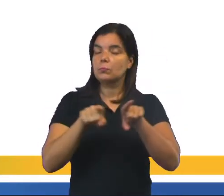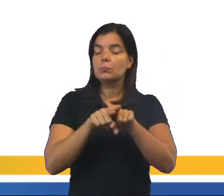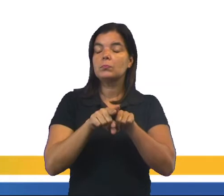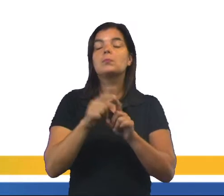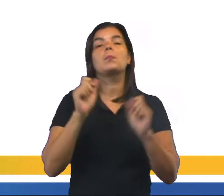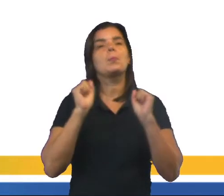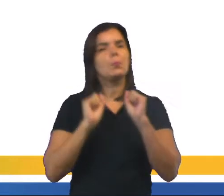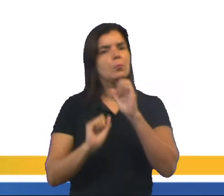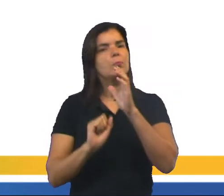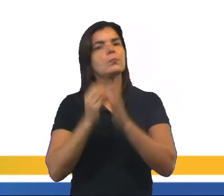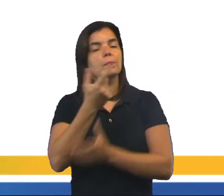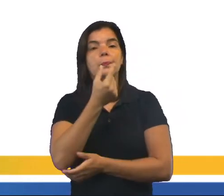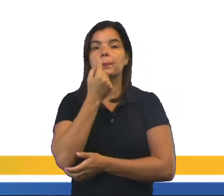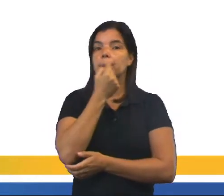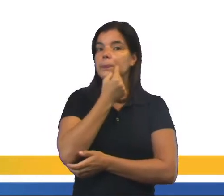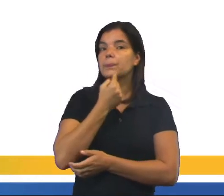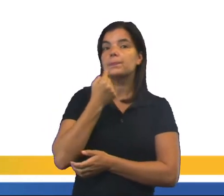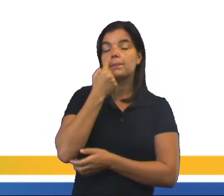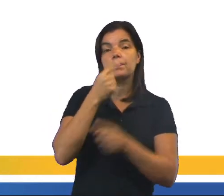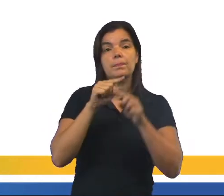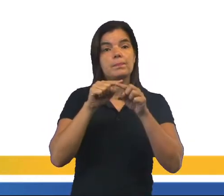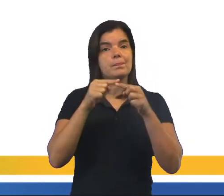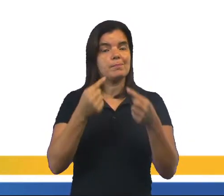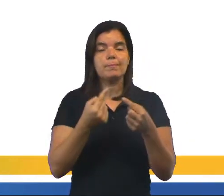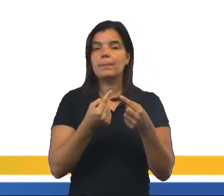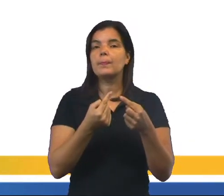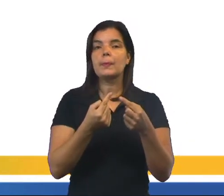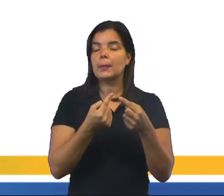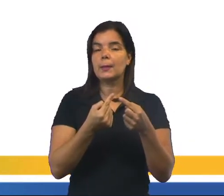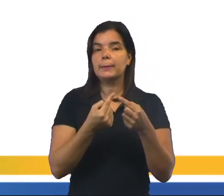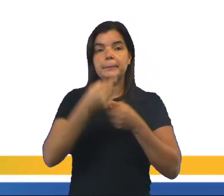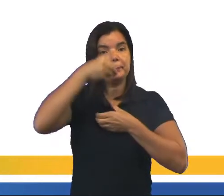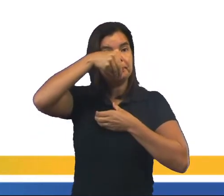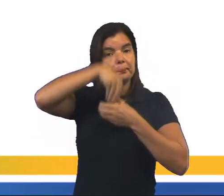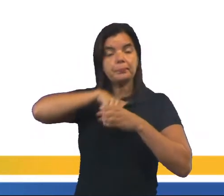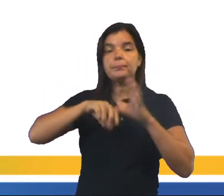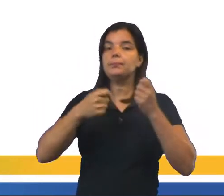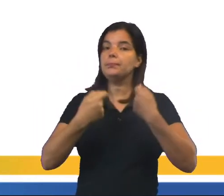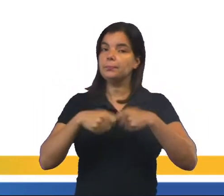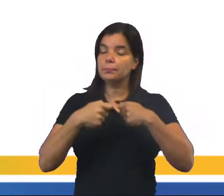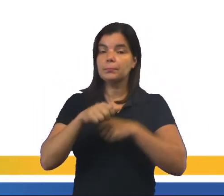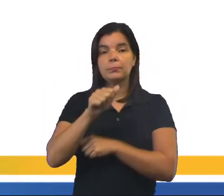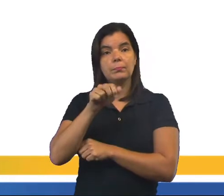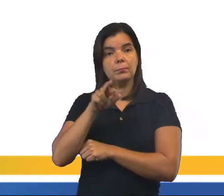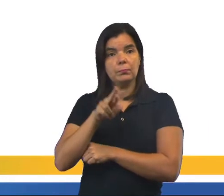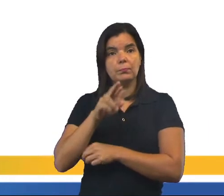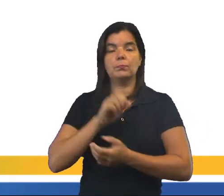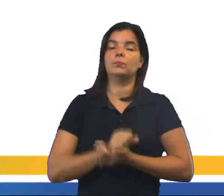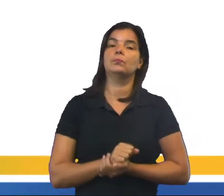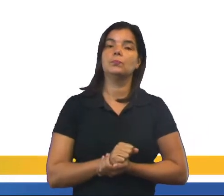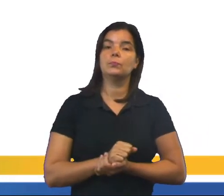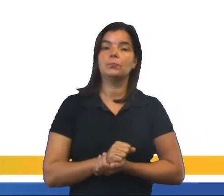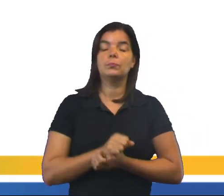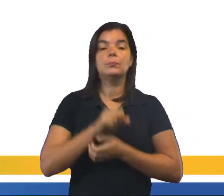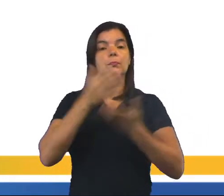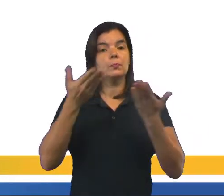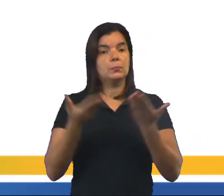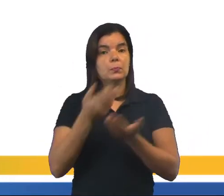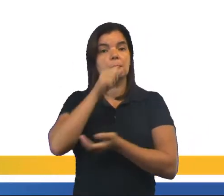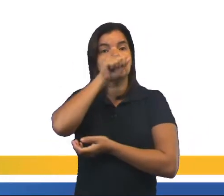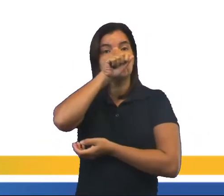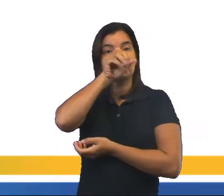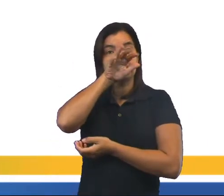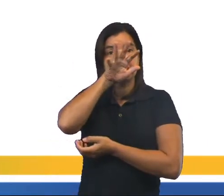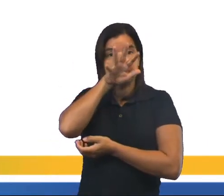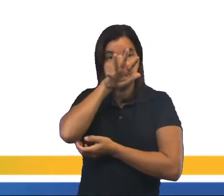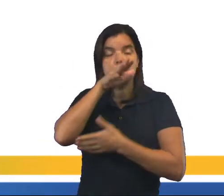pela boca. Mas, nesse caso, não há a filtragem necessária do ar. A expiração é